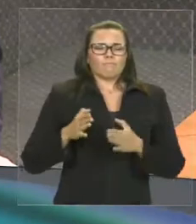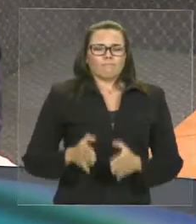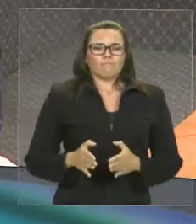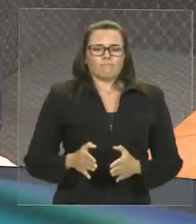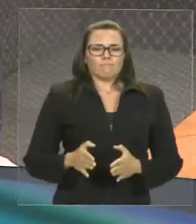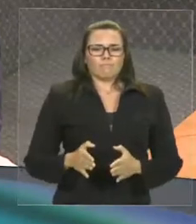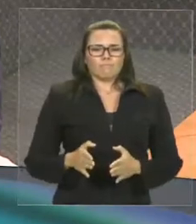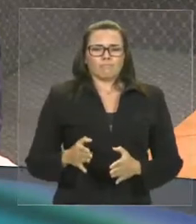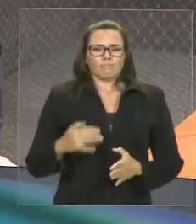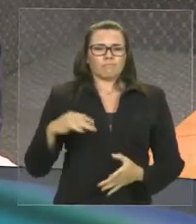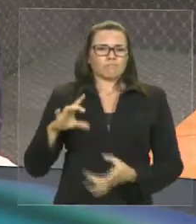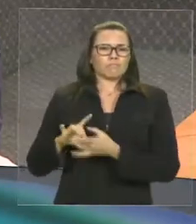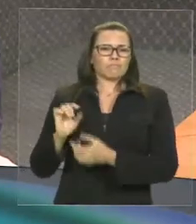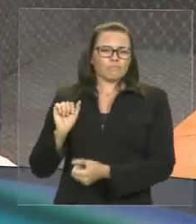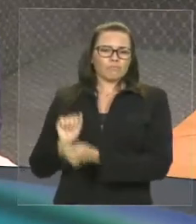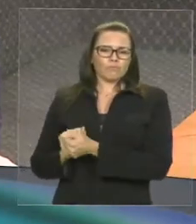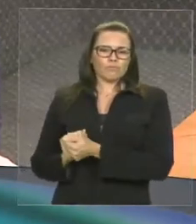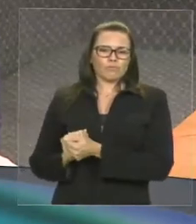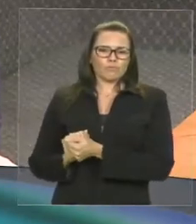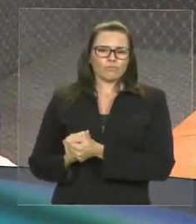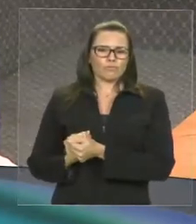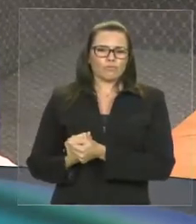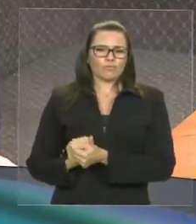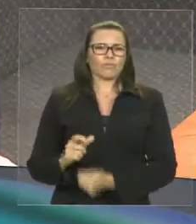Eu tenho posição, é bem diferente.